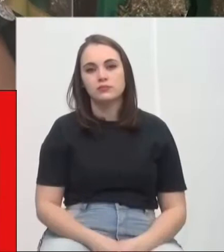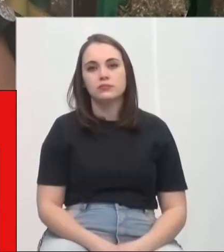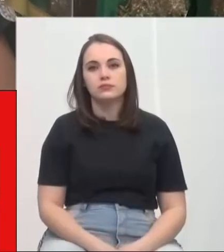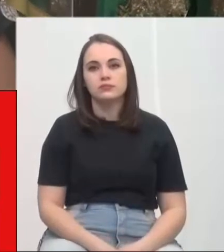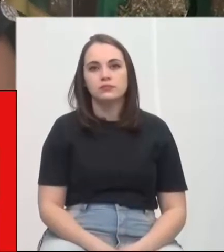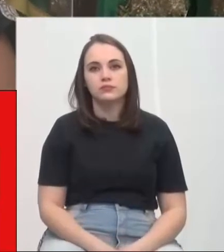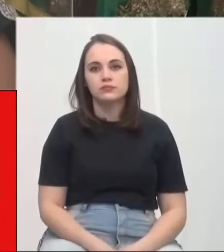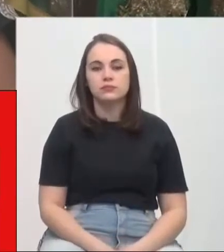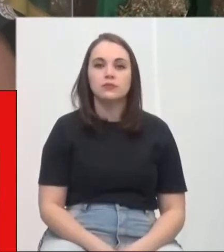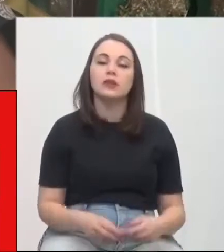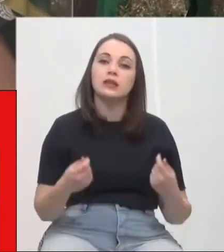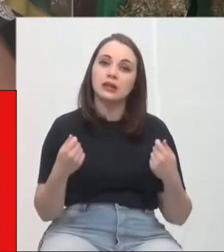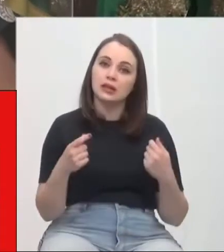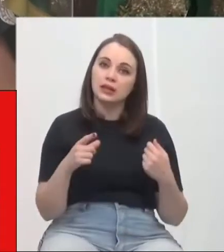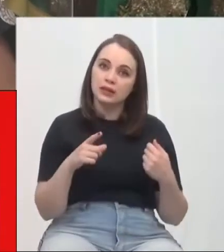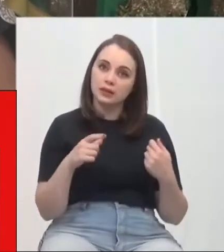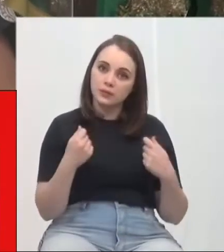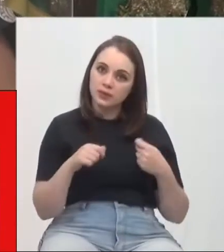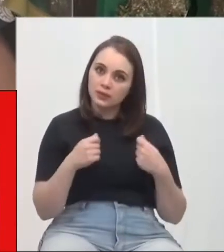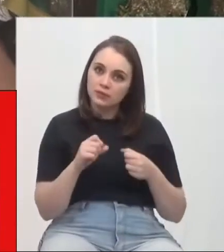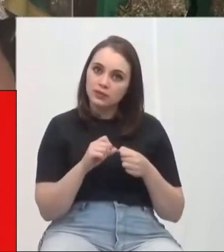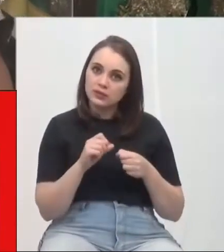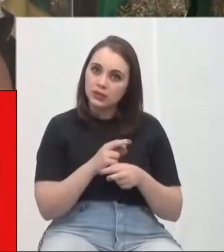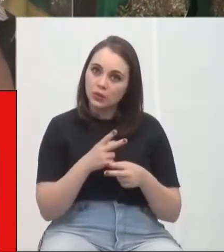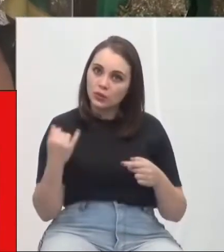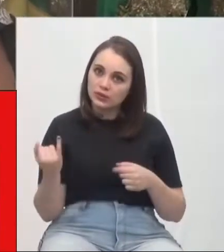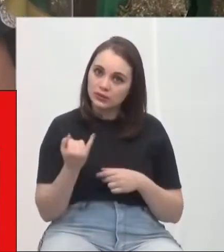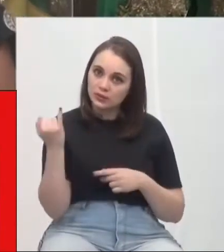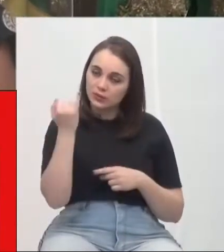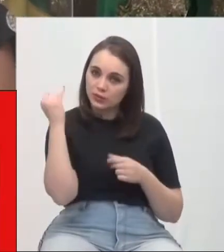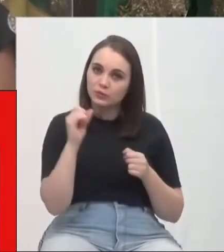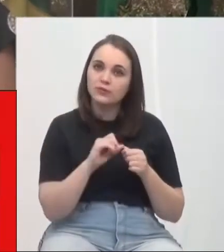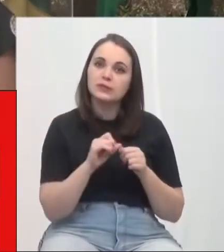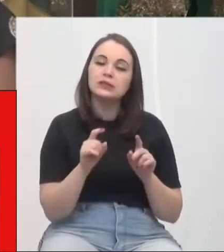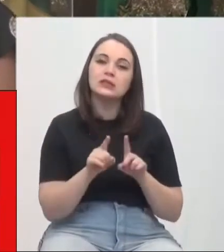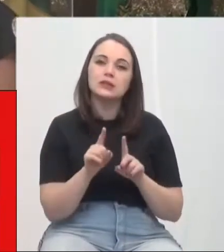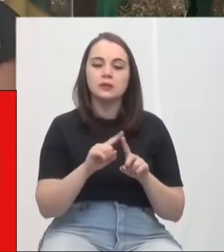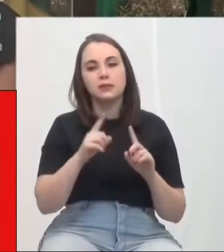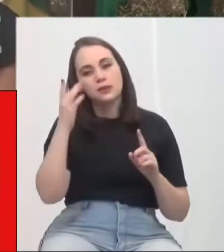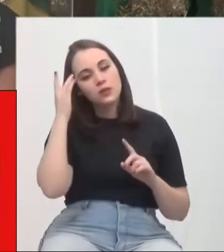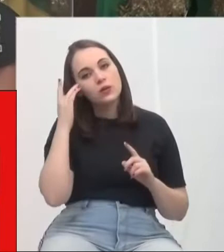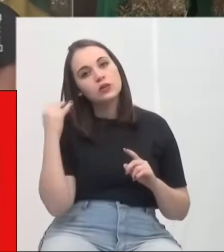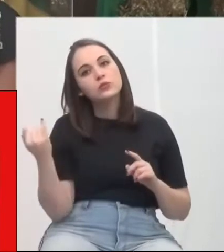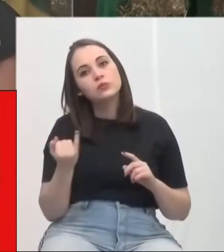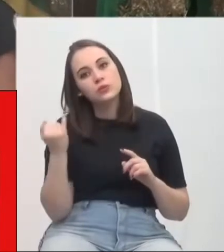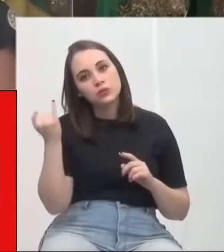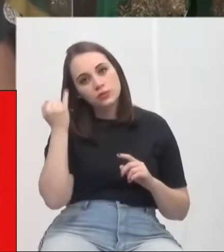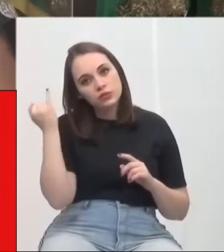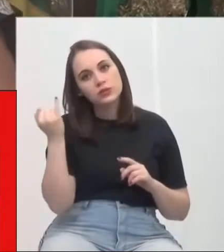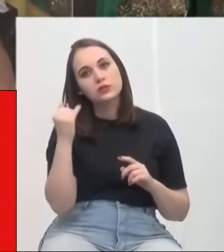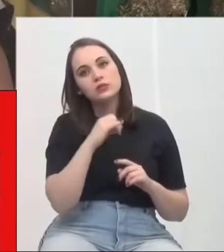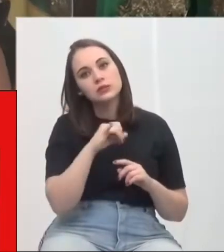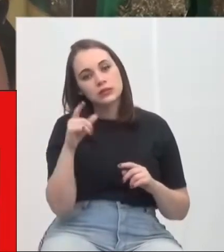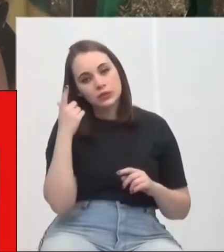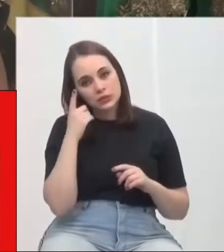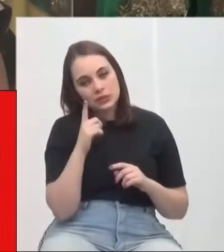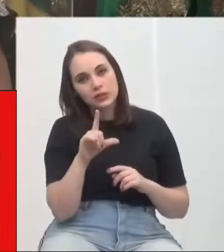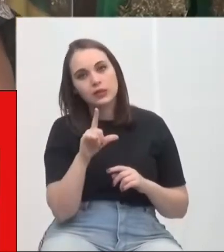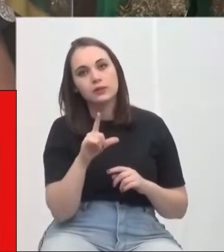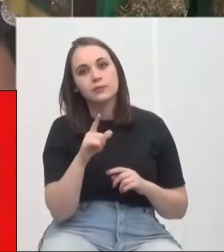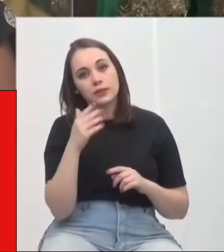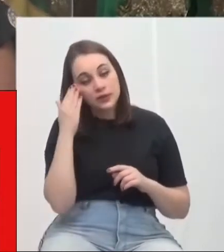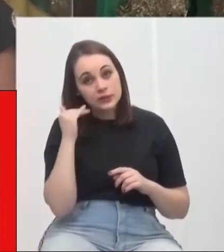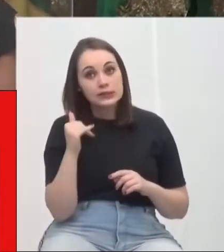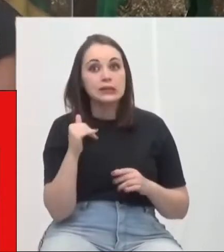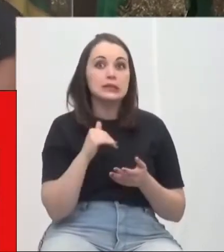Não, nós temos coisas, não, nós temos coisas importantes. Mas eu acho muito importante que, se der certo, eu sei